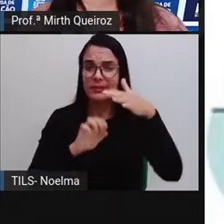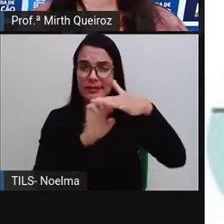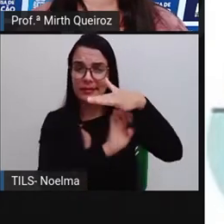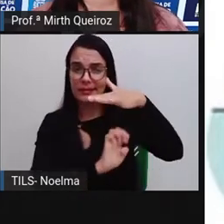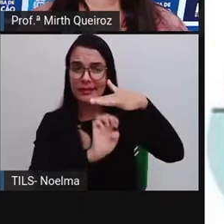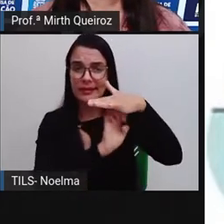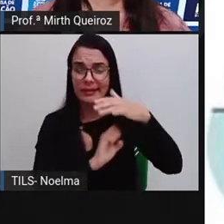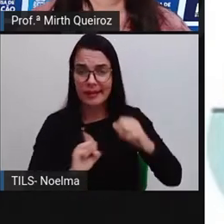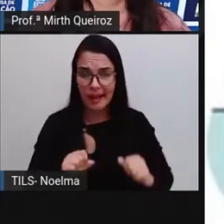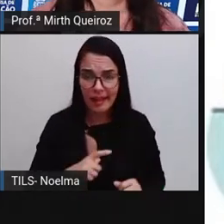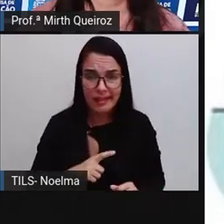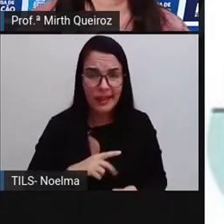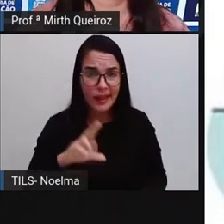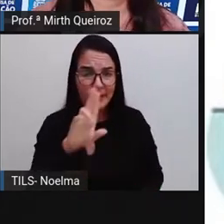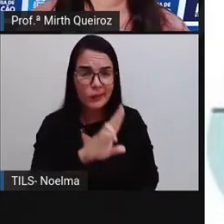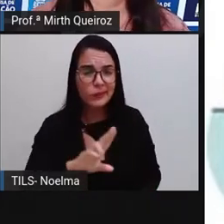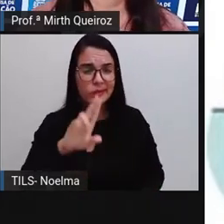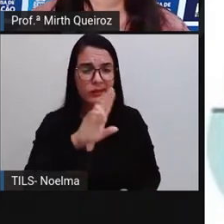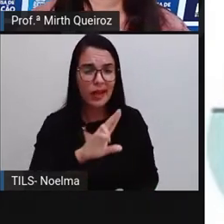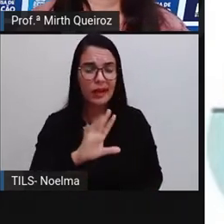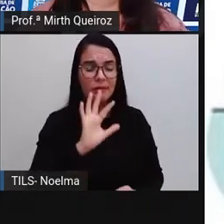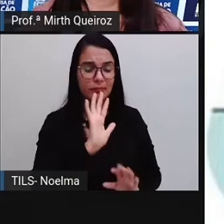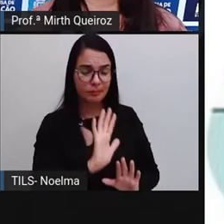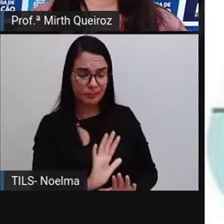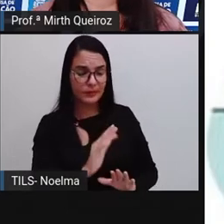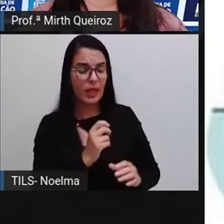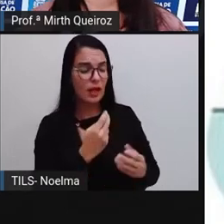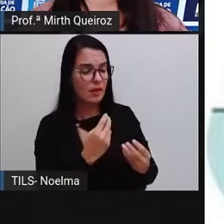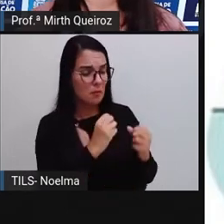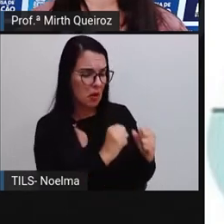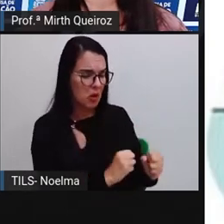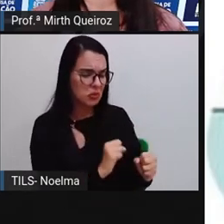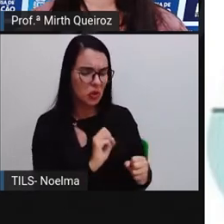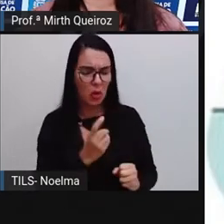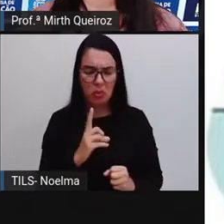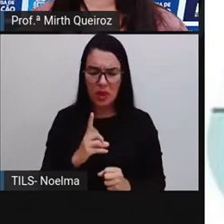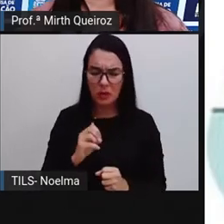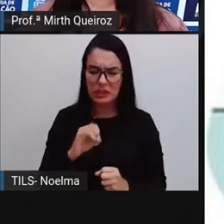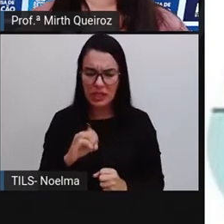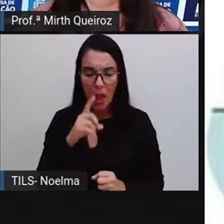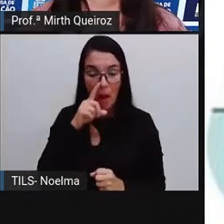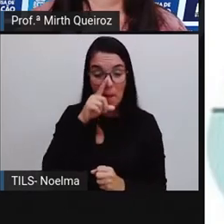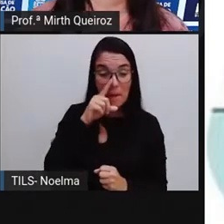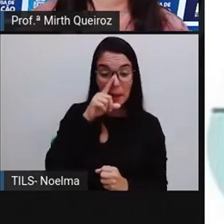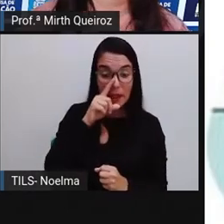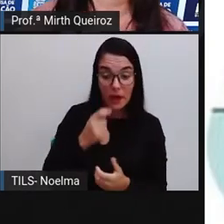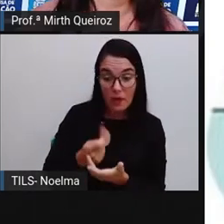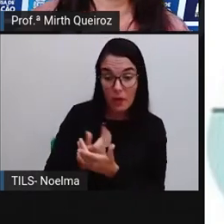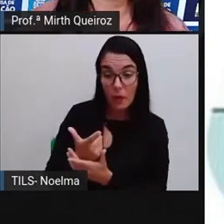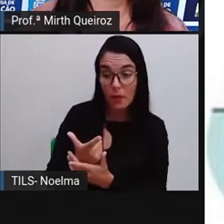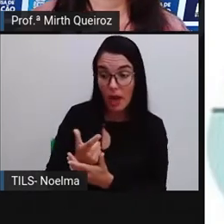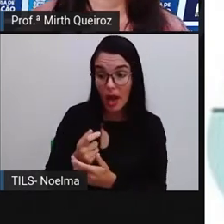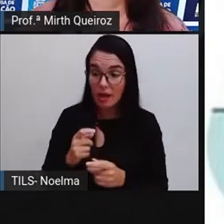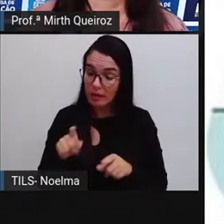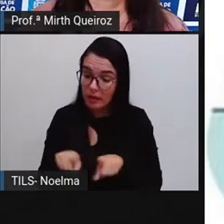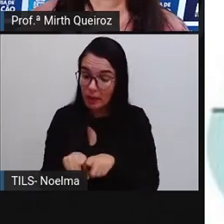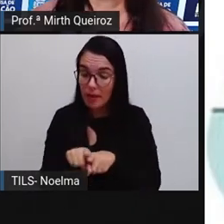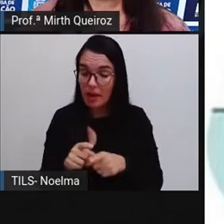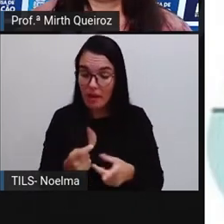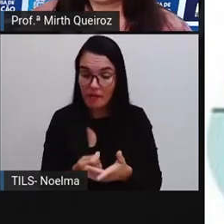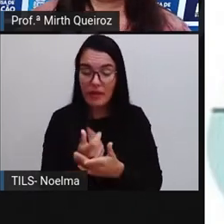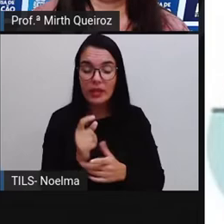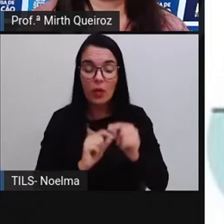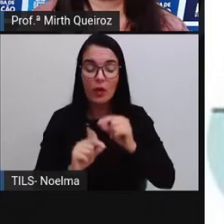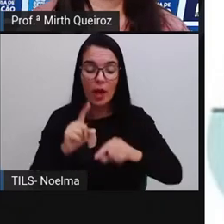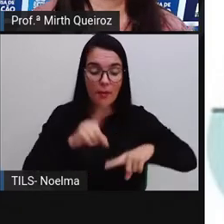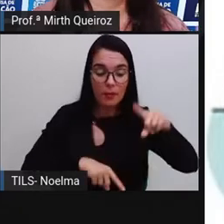elas utilizam a probabilidade para poder avaliar os riscos de mercado e vendas de matéria-prima. Então,